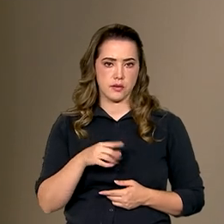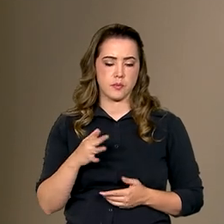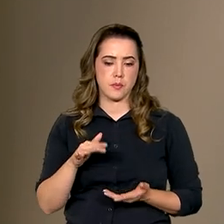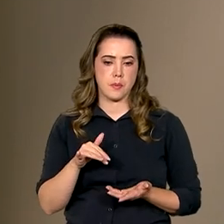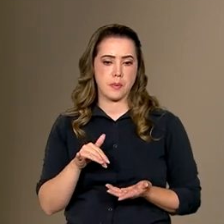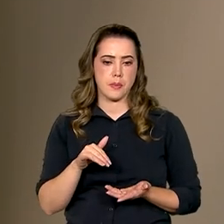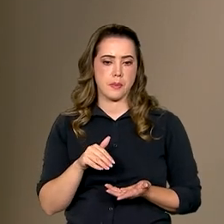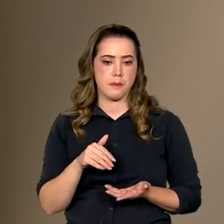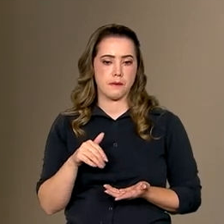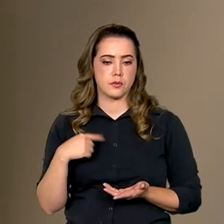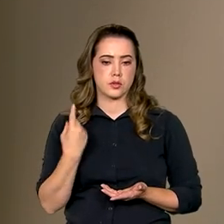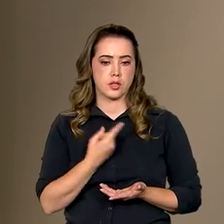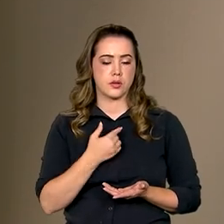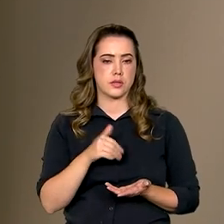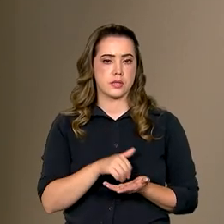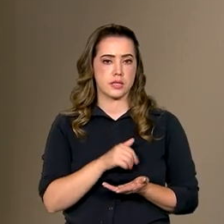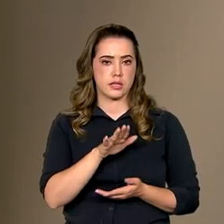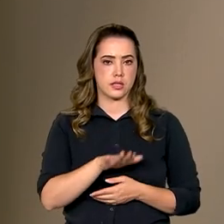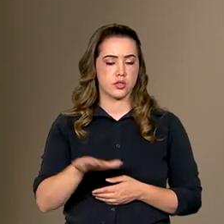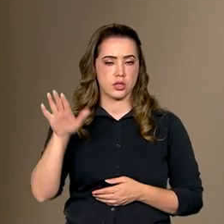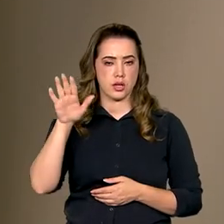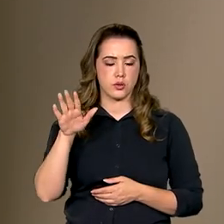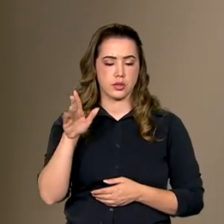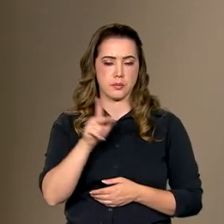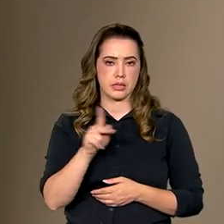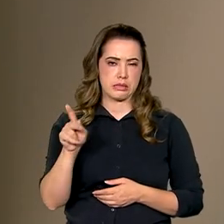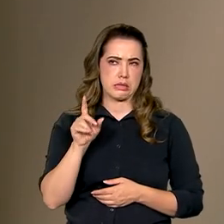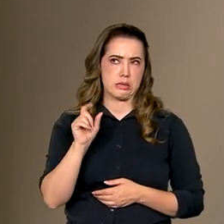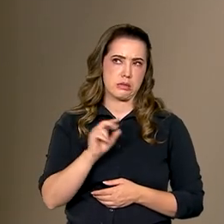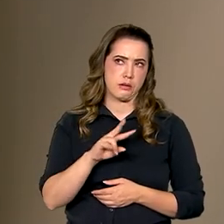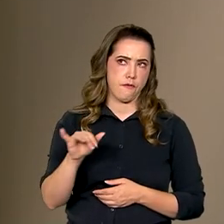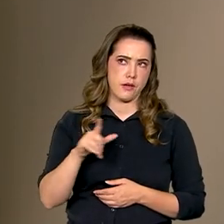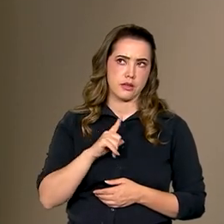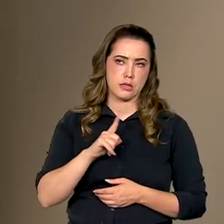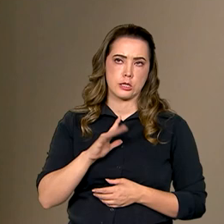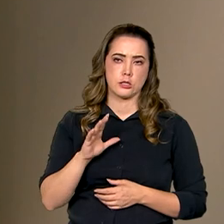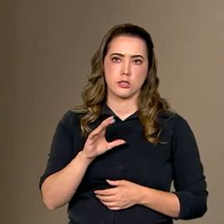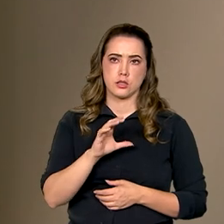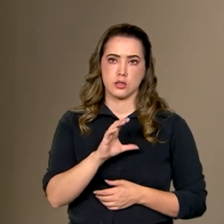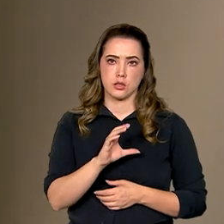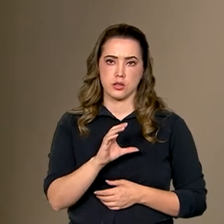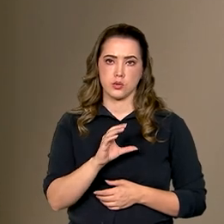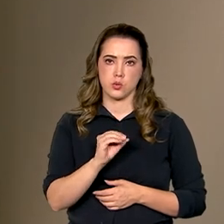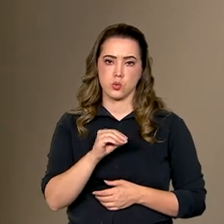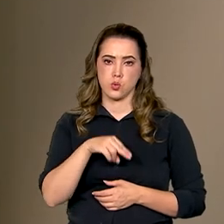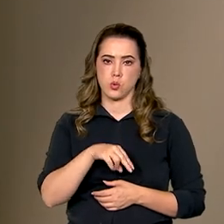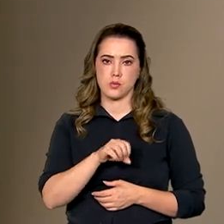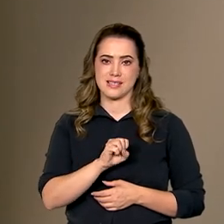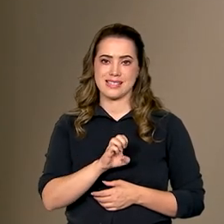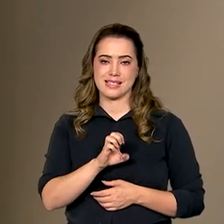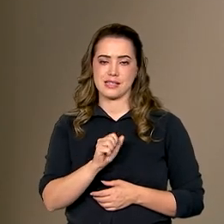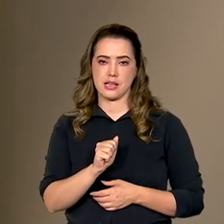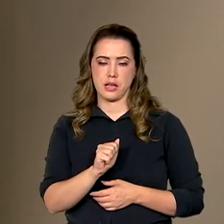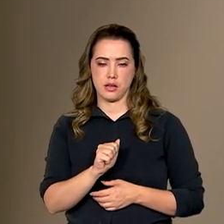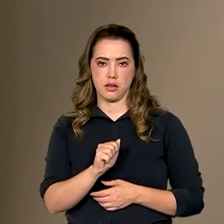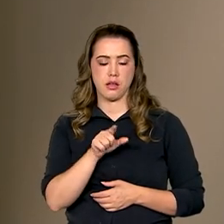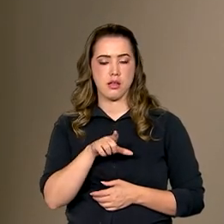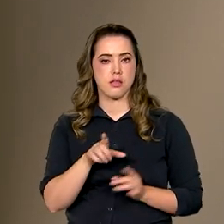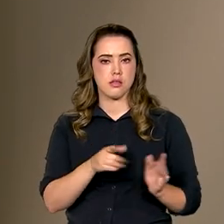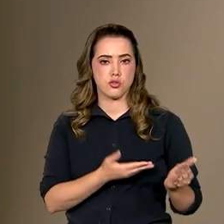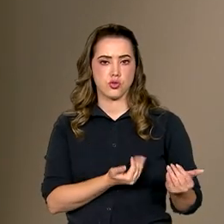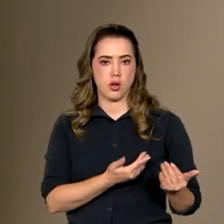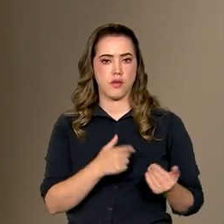Responsabilidade, da nossa Secretaria-Geral da Presidência, o Concea e a Juventude, nós teremos de